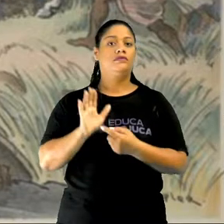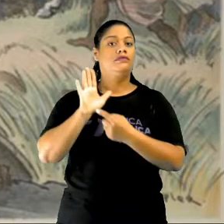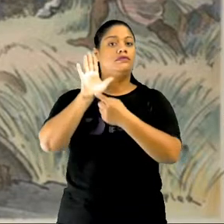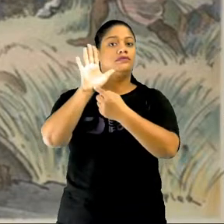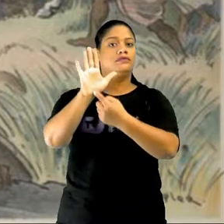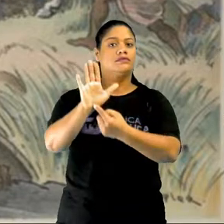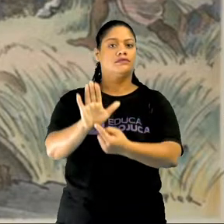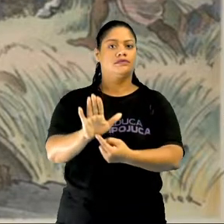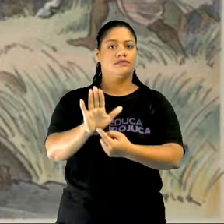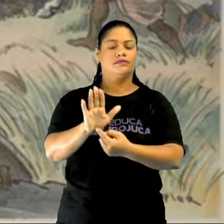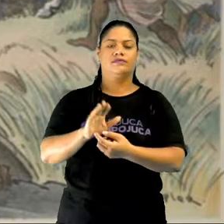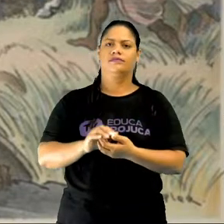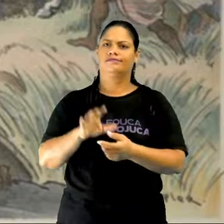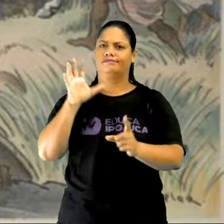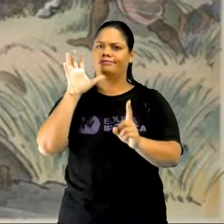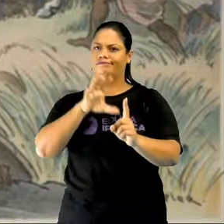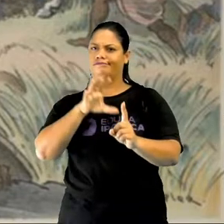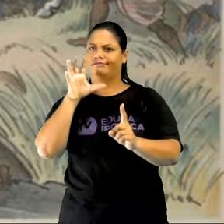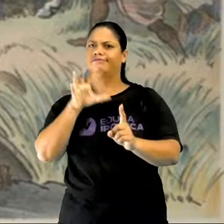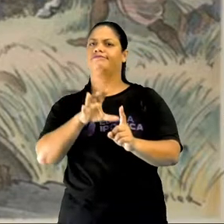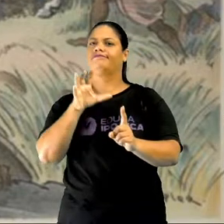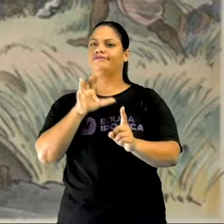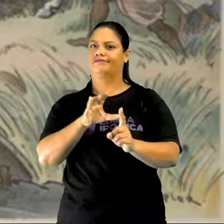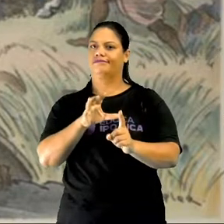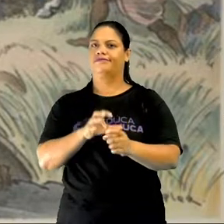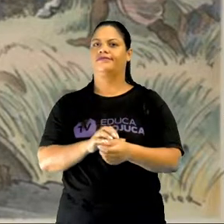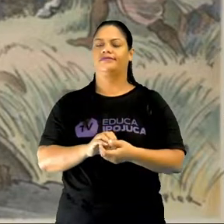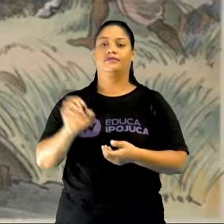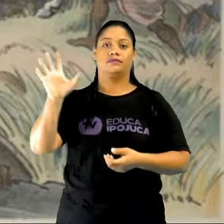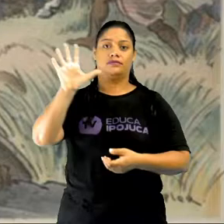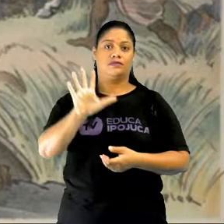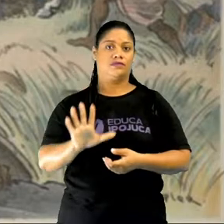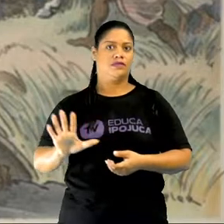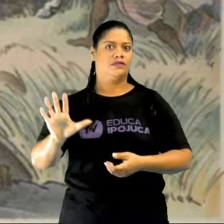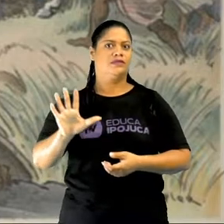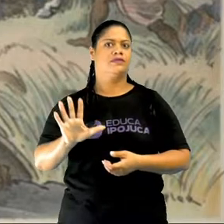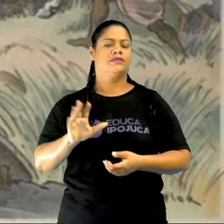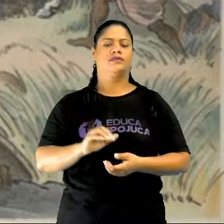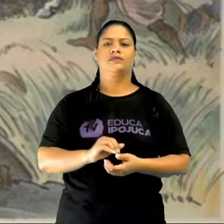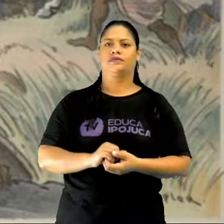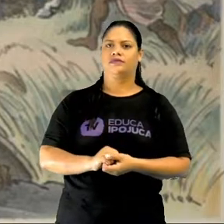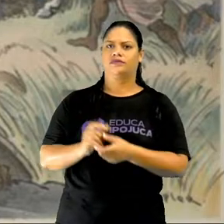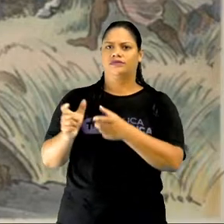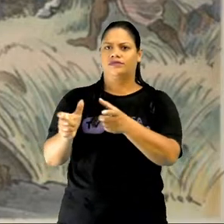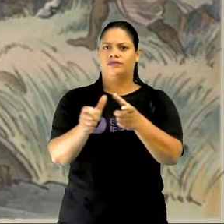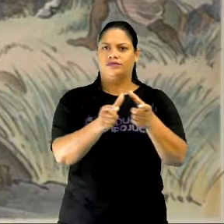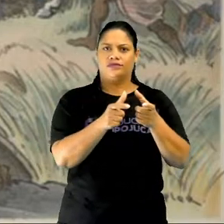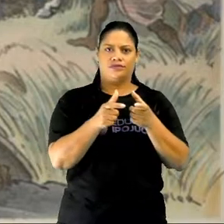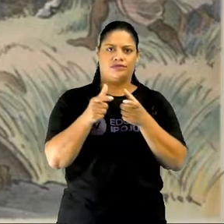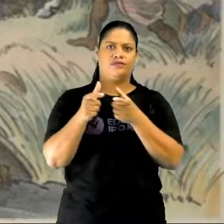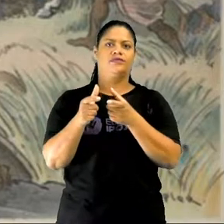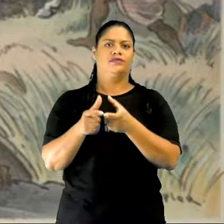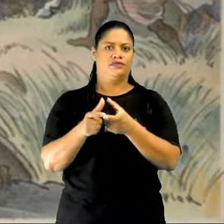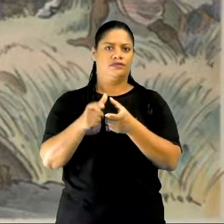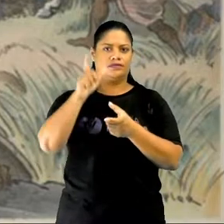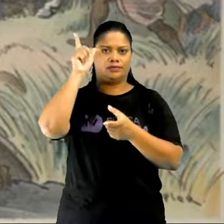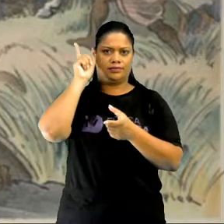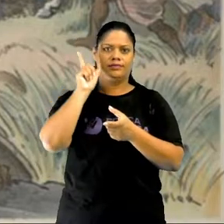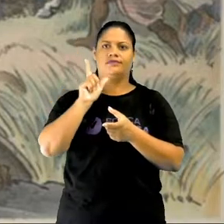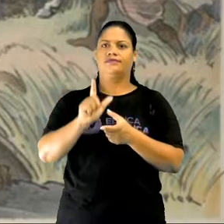um pouco dessa influência dos europeus nos lugares onde eles conquistaram,